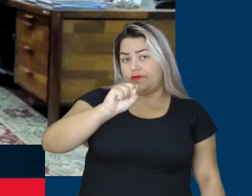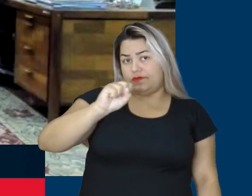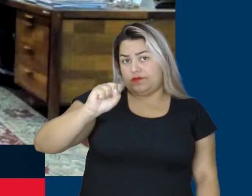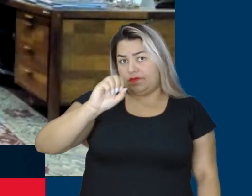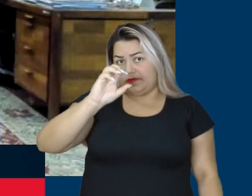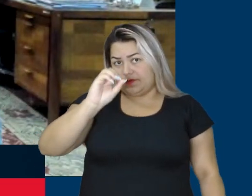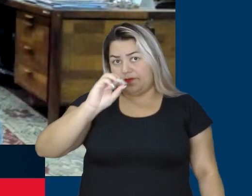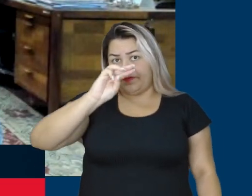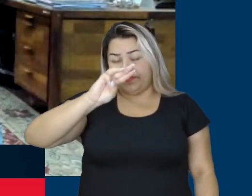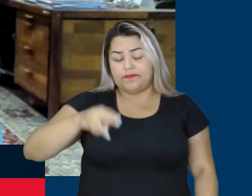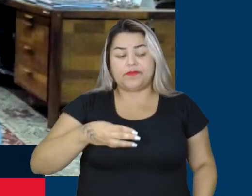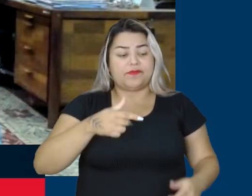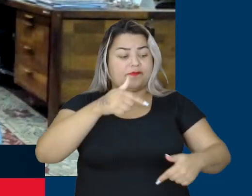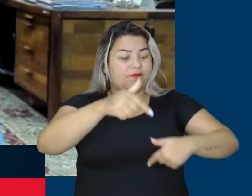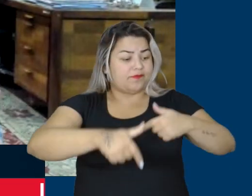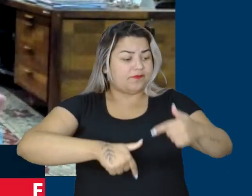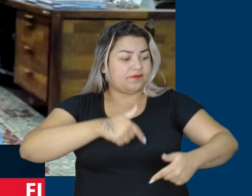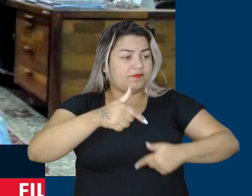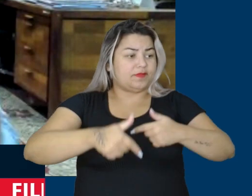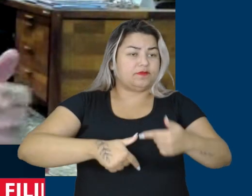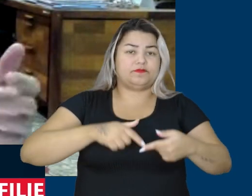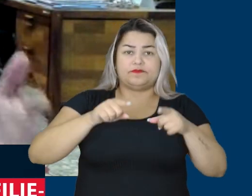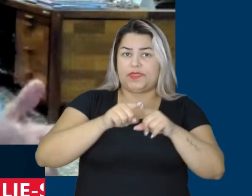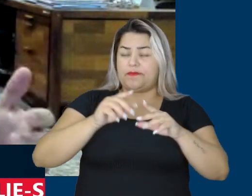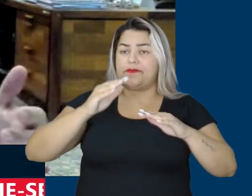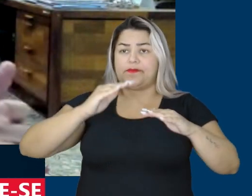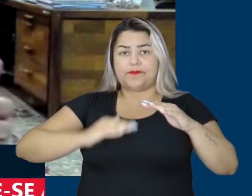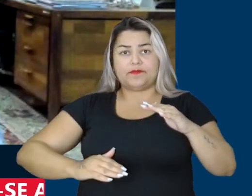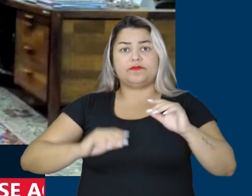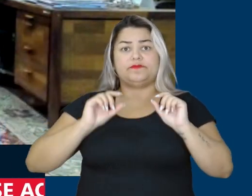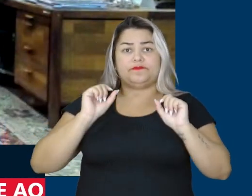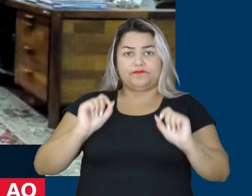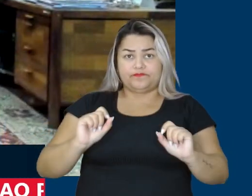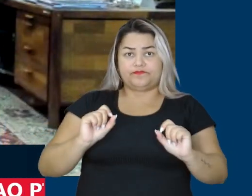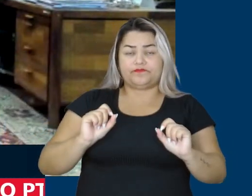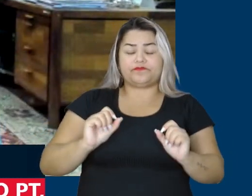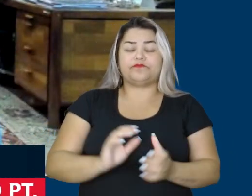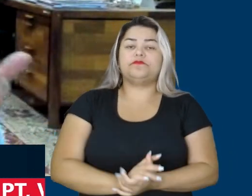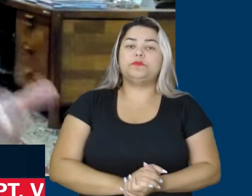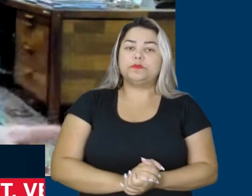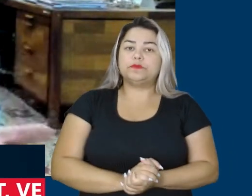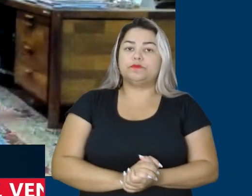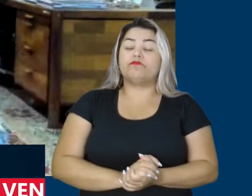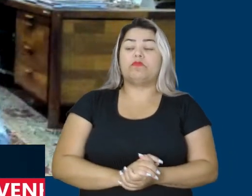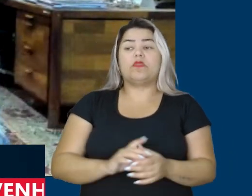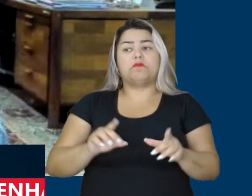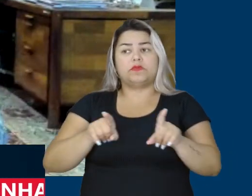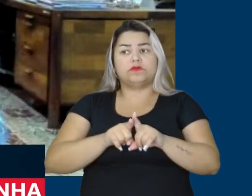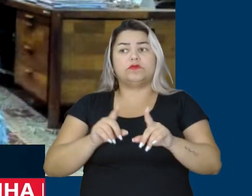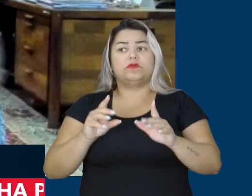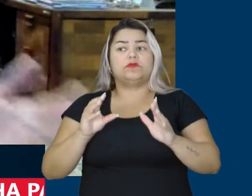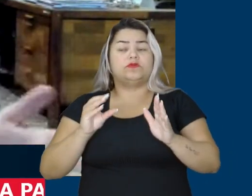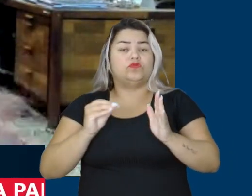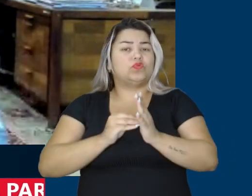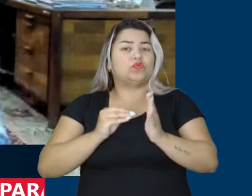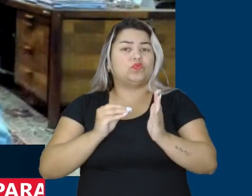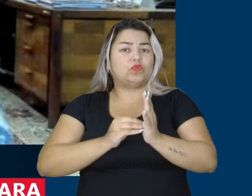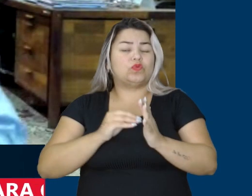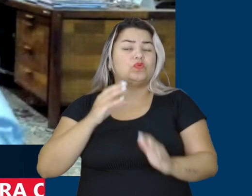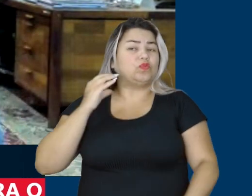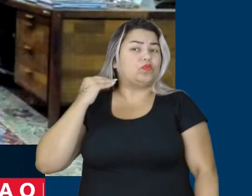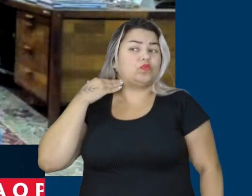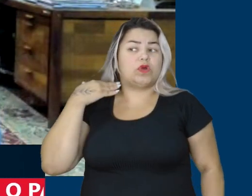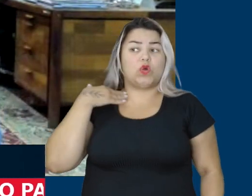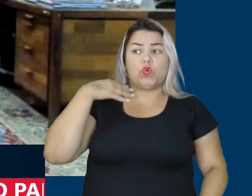mil empregos. Isso fica um pouco abaixo da previsão dado essa incoerência do Banco Central, insistir